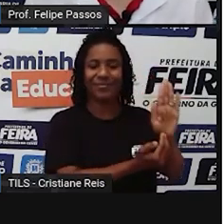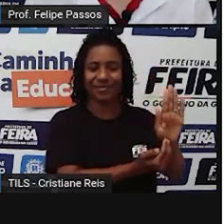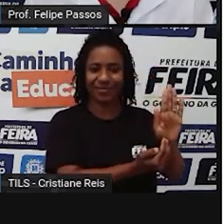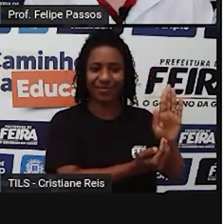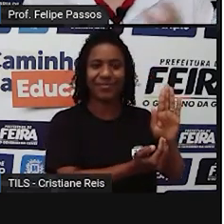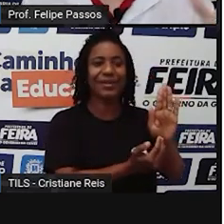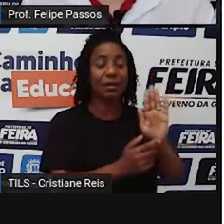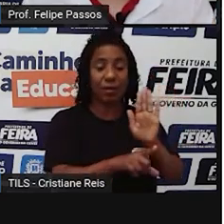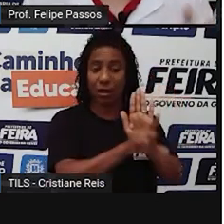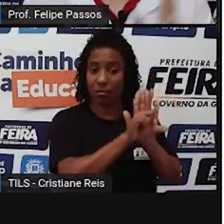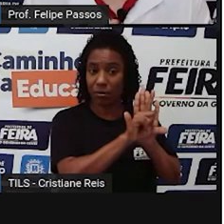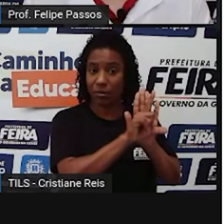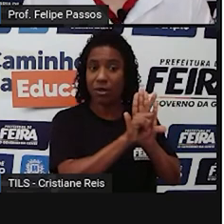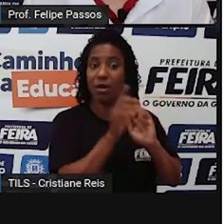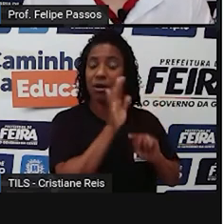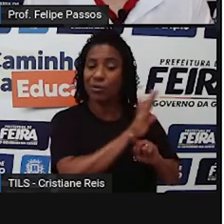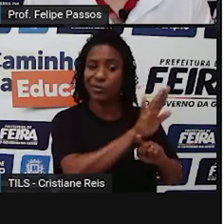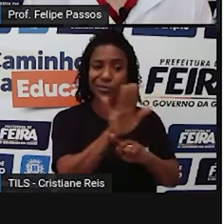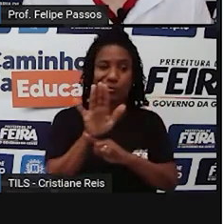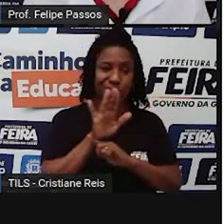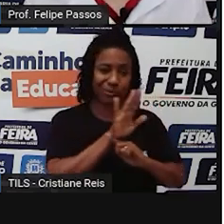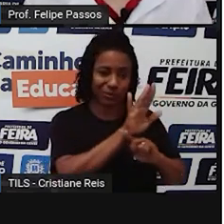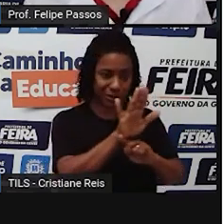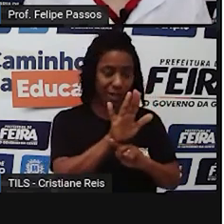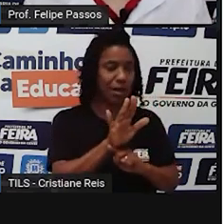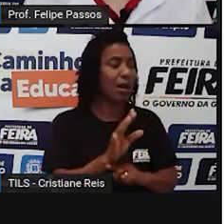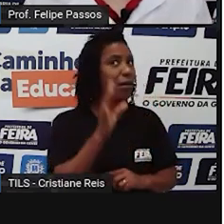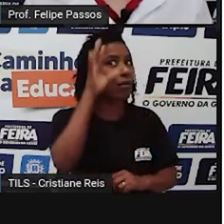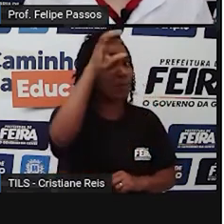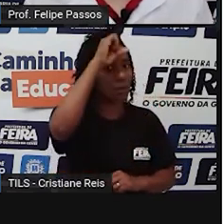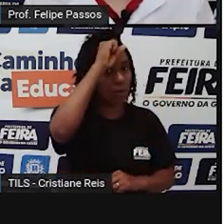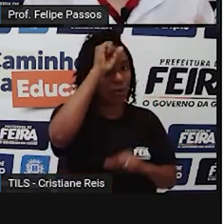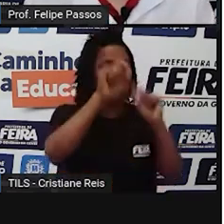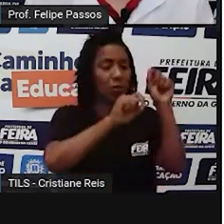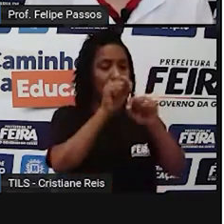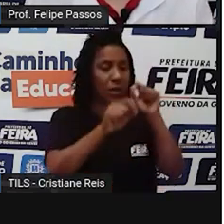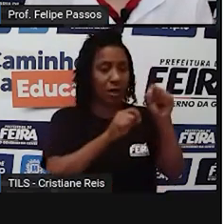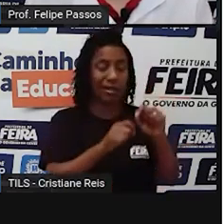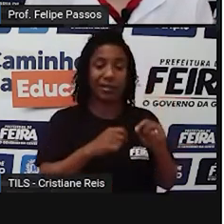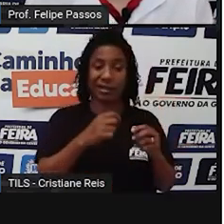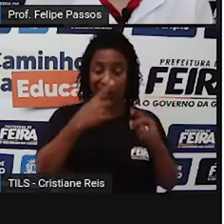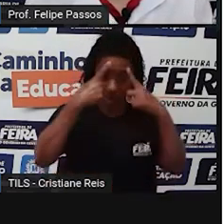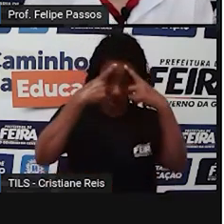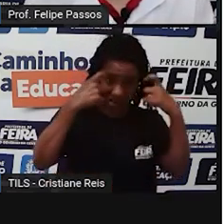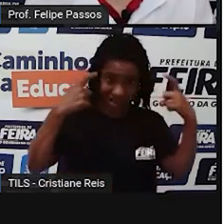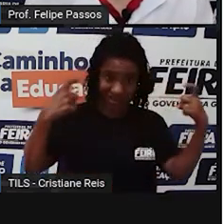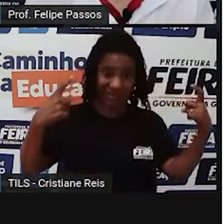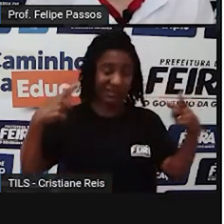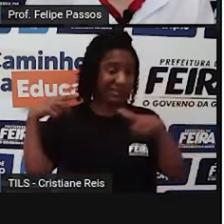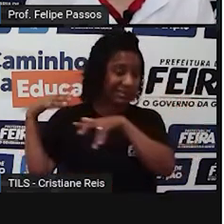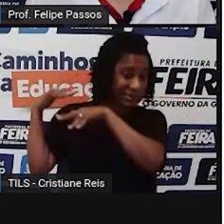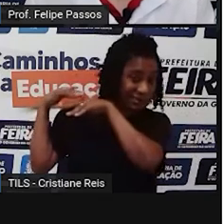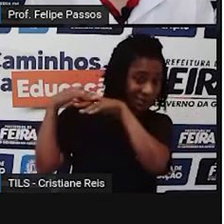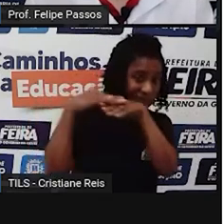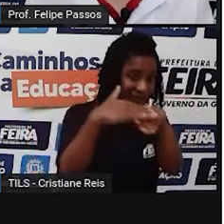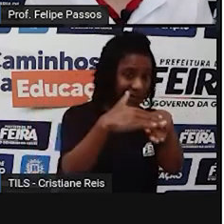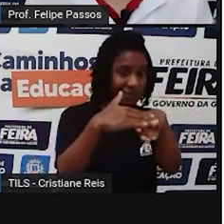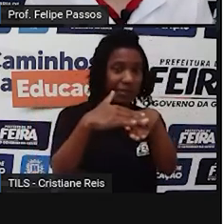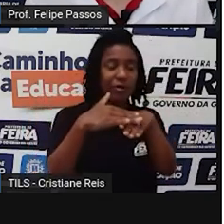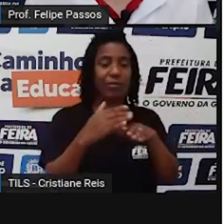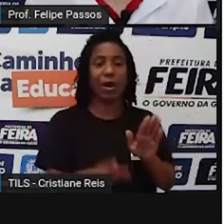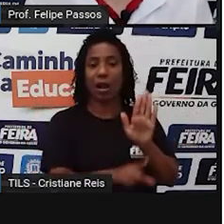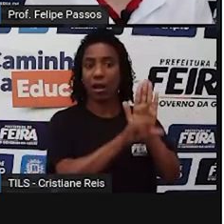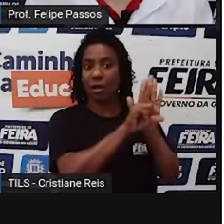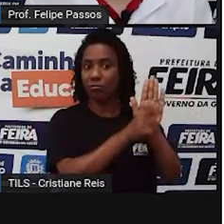correto você simplesmente chegar na rua e agredir uma pessoa. Você já tem essa consciência do que é certo e do que é errado a partir